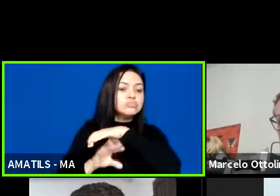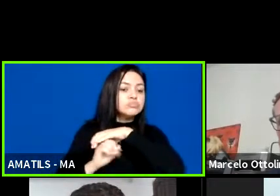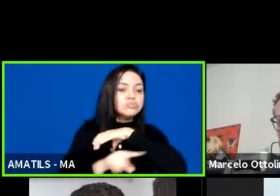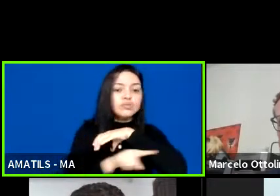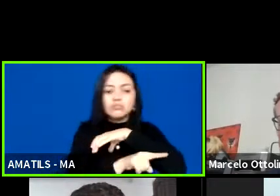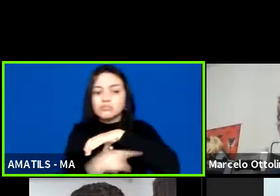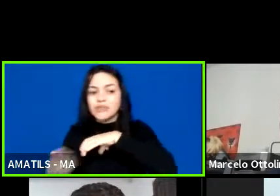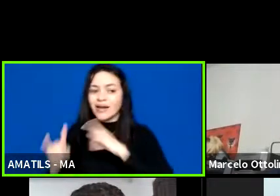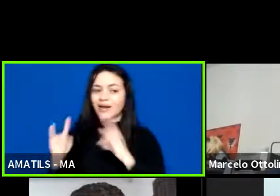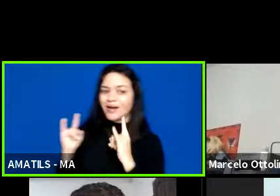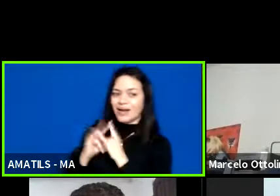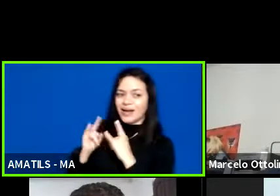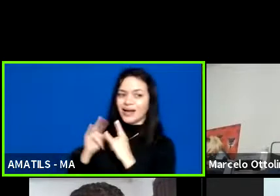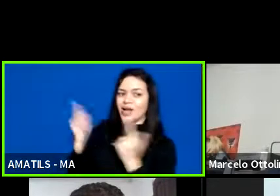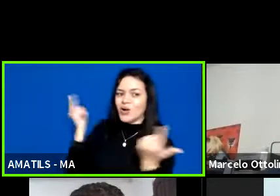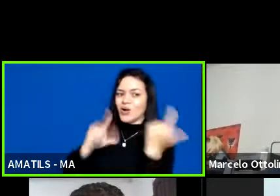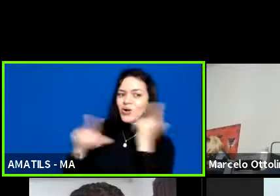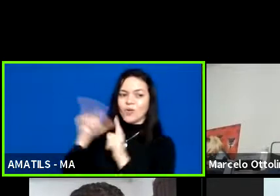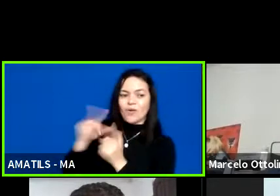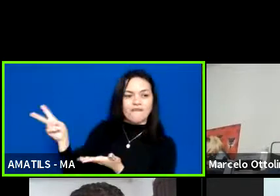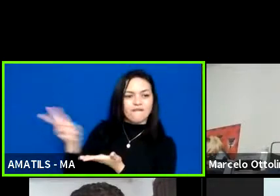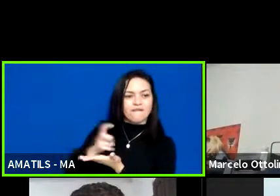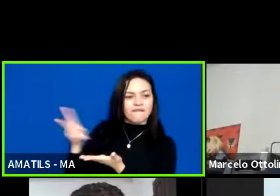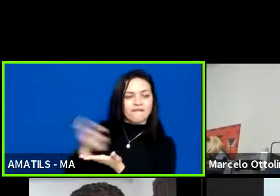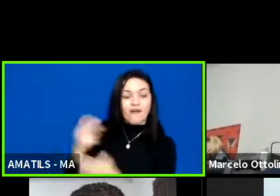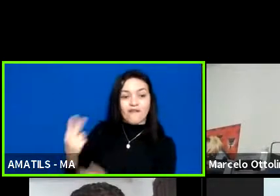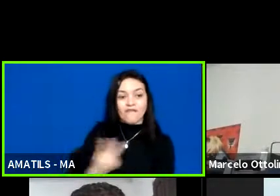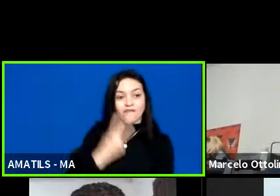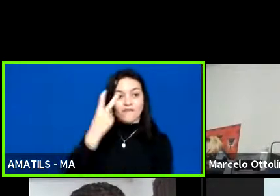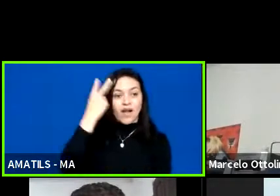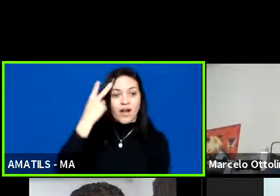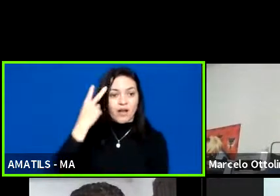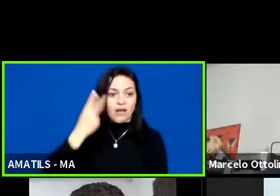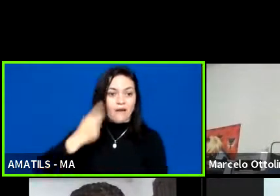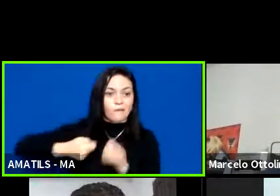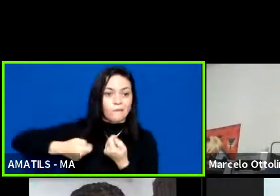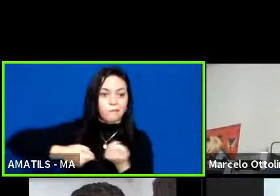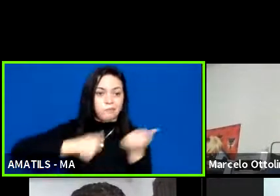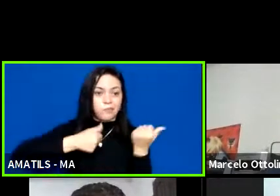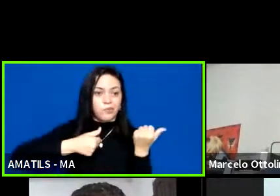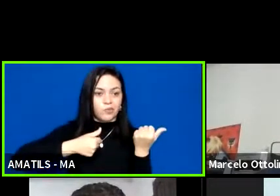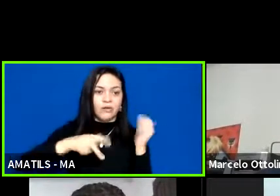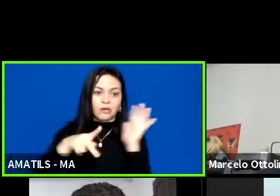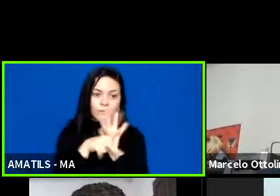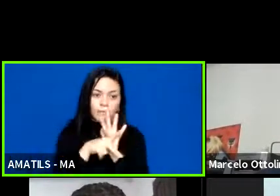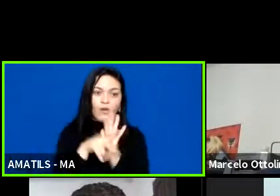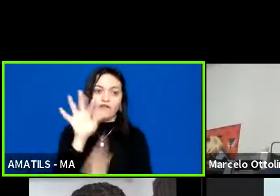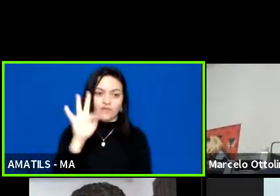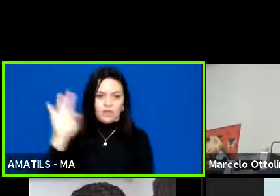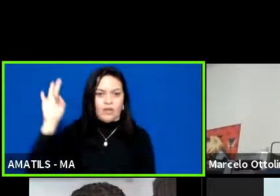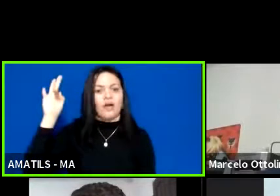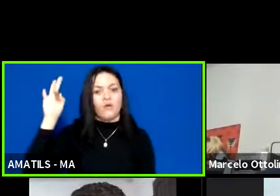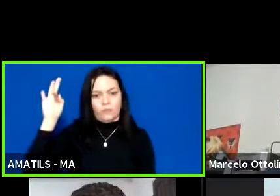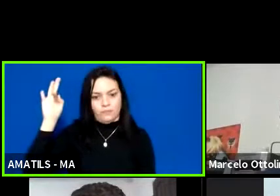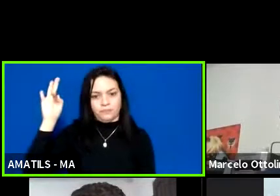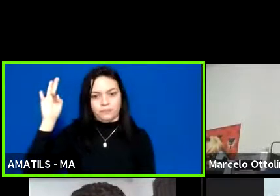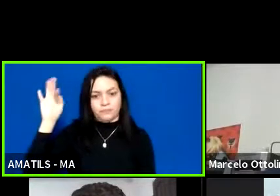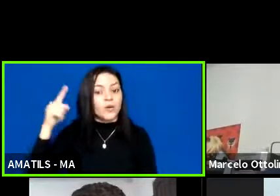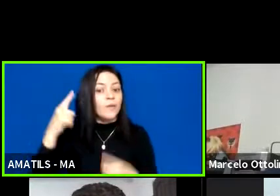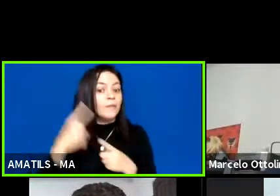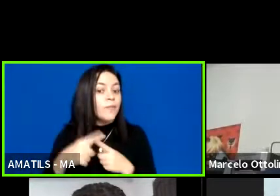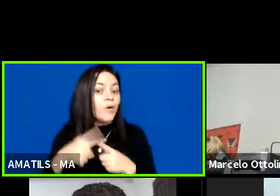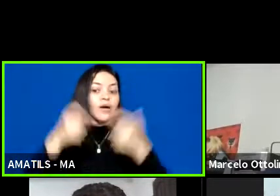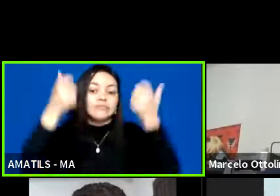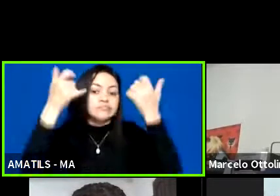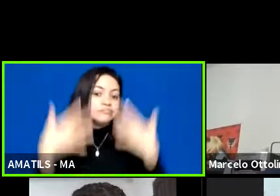beneficiárias estão se fazendo valer de um benefício de origem federal. Então, por que eu estou sendo incisivo?